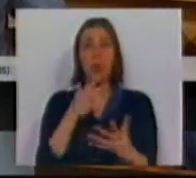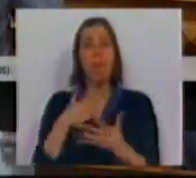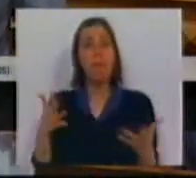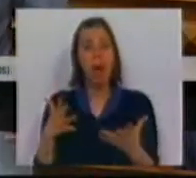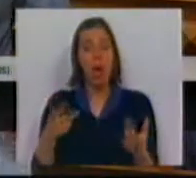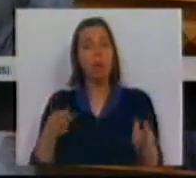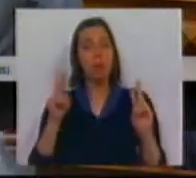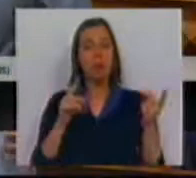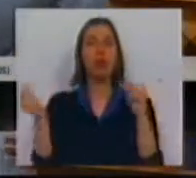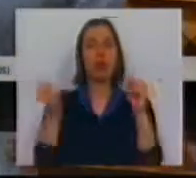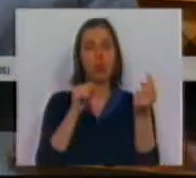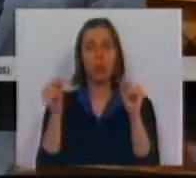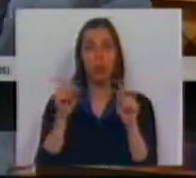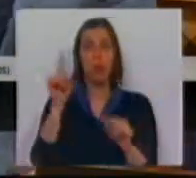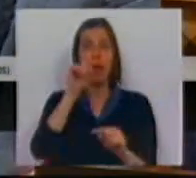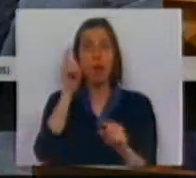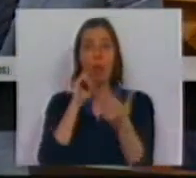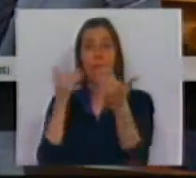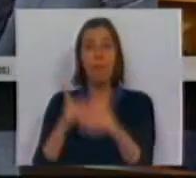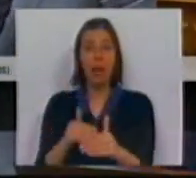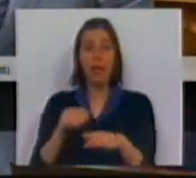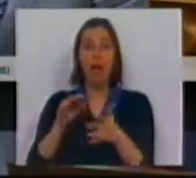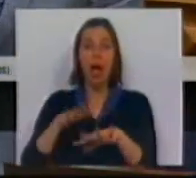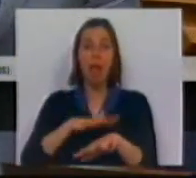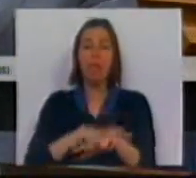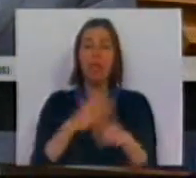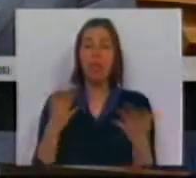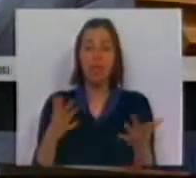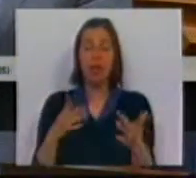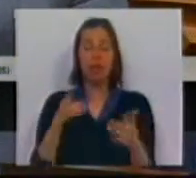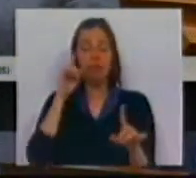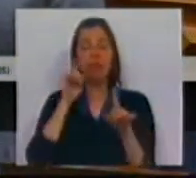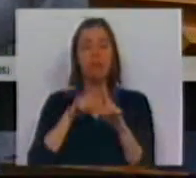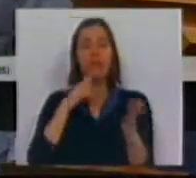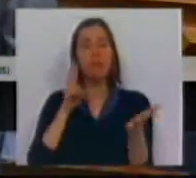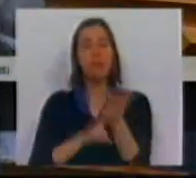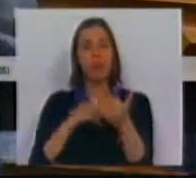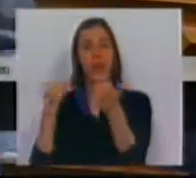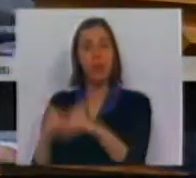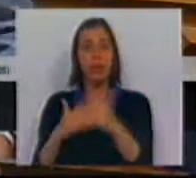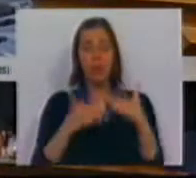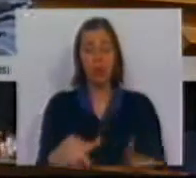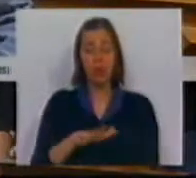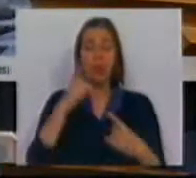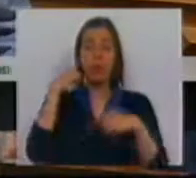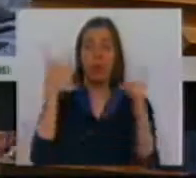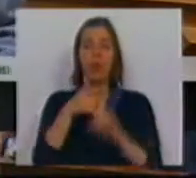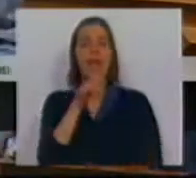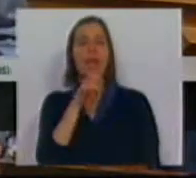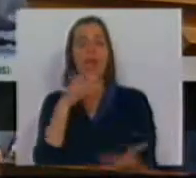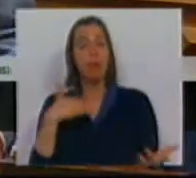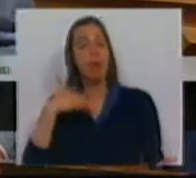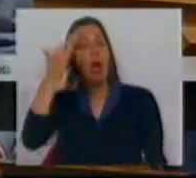da maioria para discutirmos a questão do prazo para a administração no sentido da concretização da delimitação do domínio público hídrico.